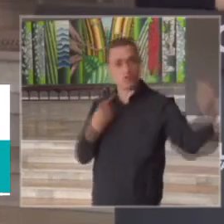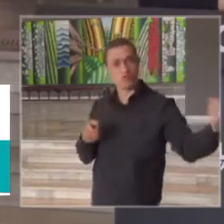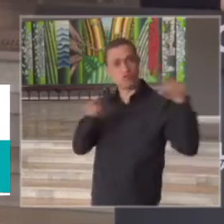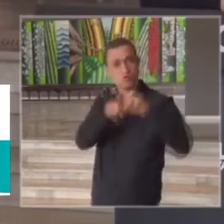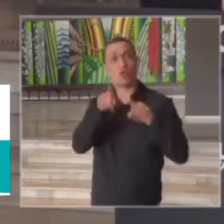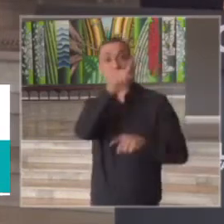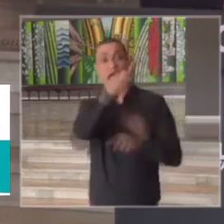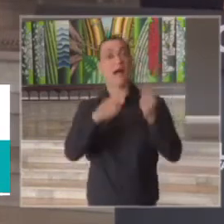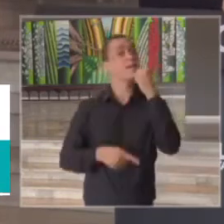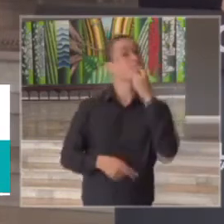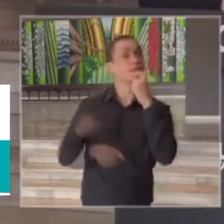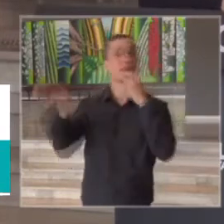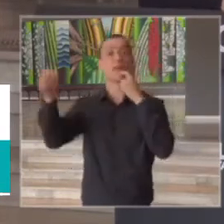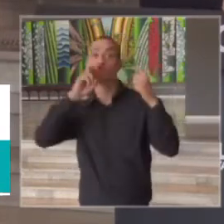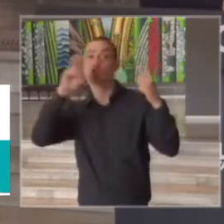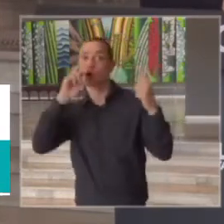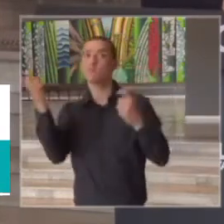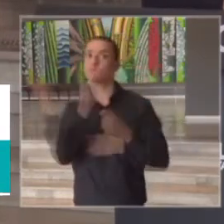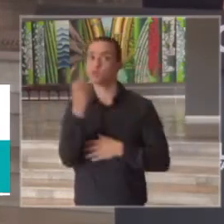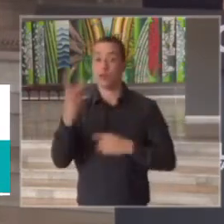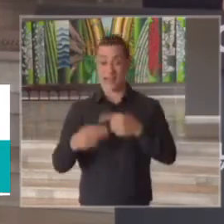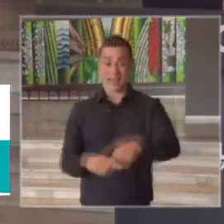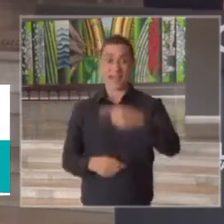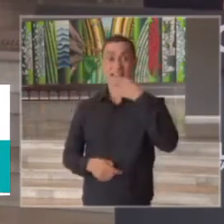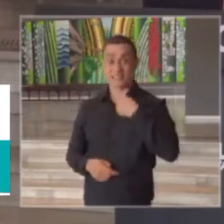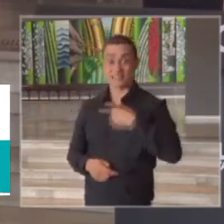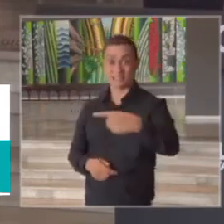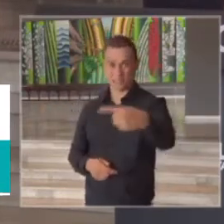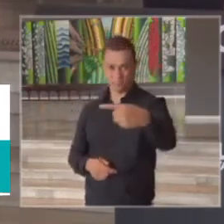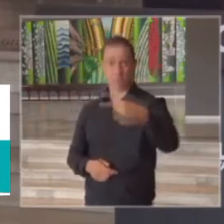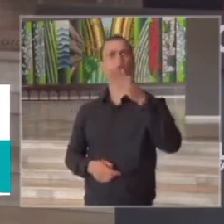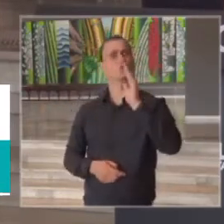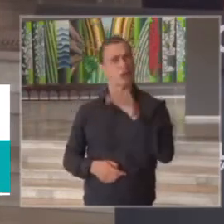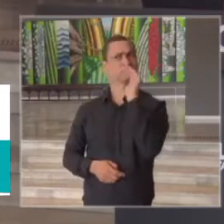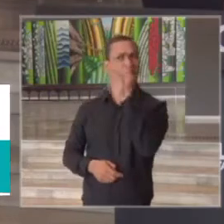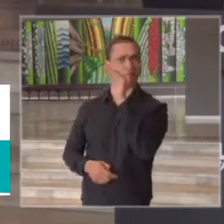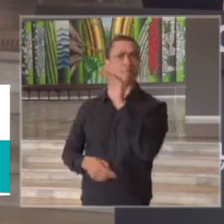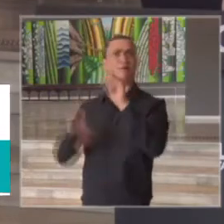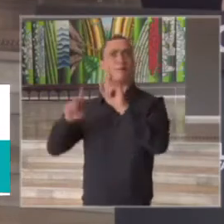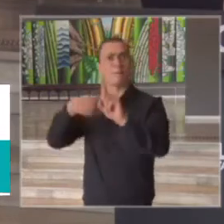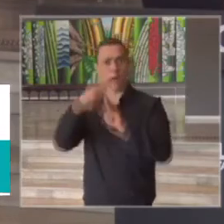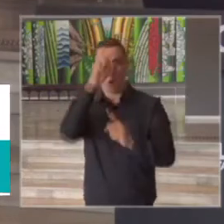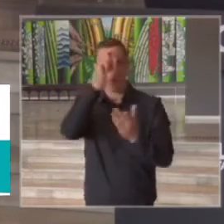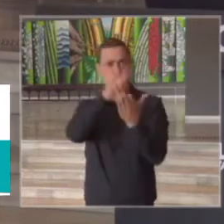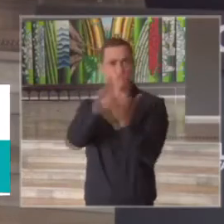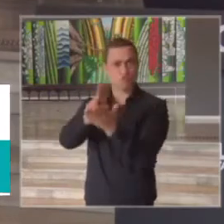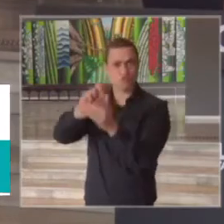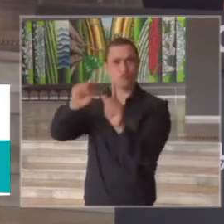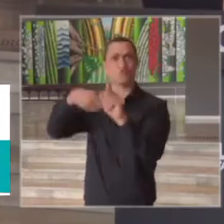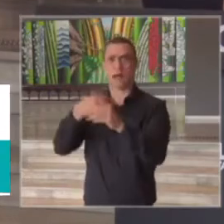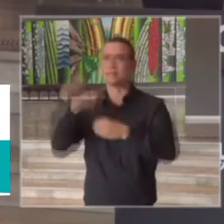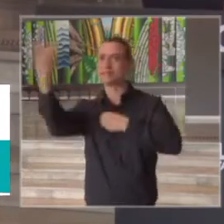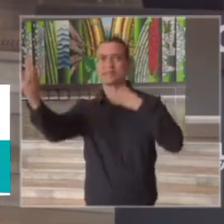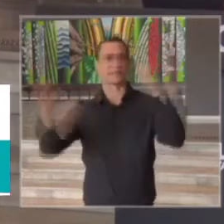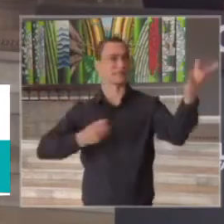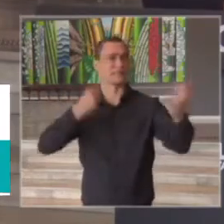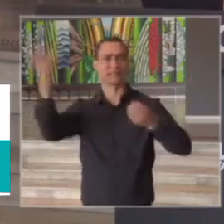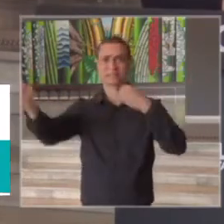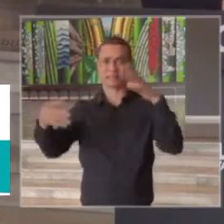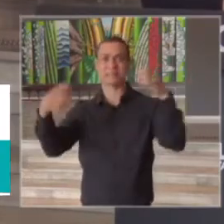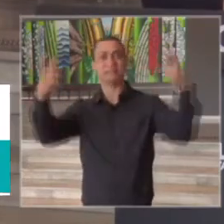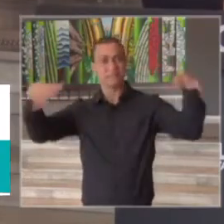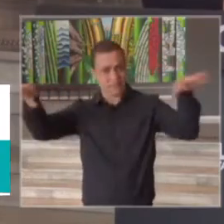Campinas quanto Sorocaba essa semana toda nós avançamos aumentando a capacidade hospitalar das duas cidades e das duas